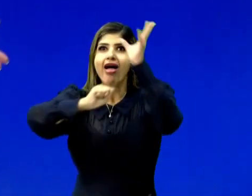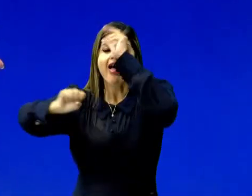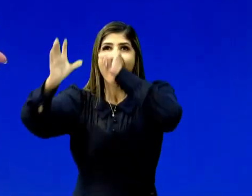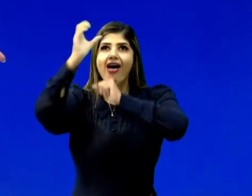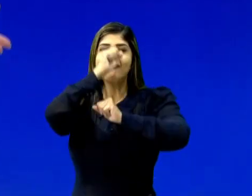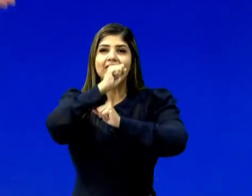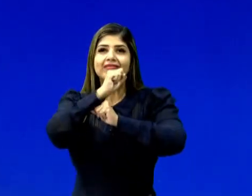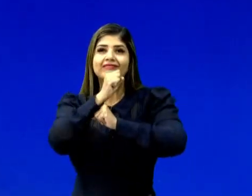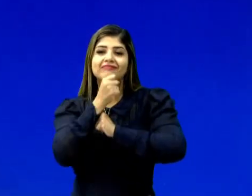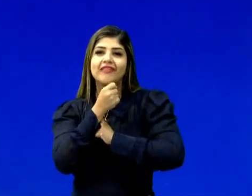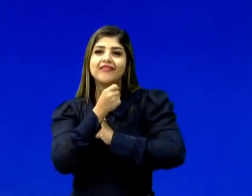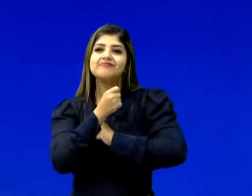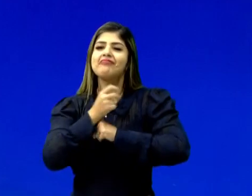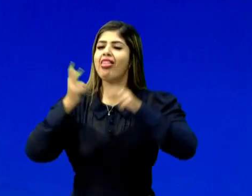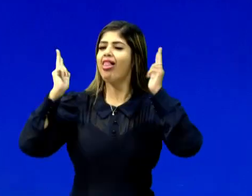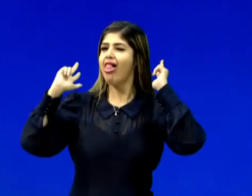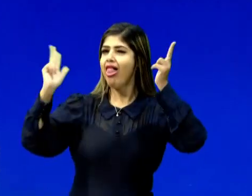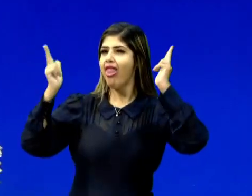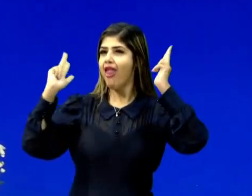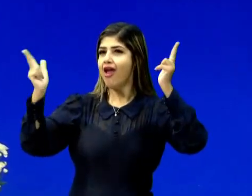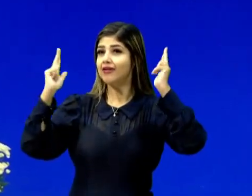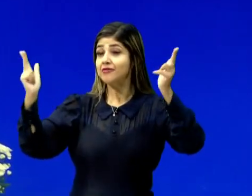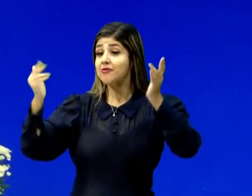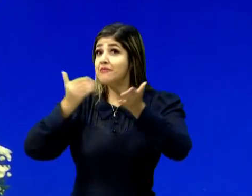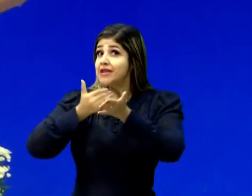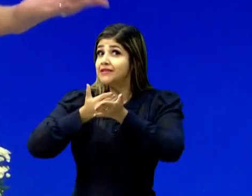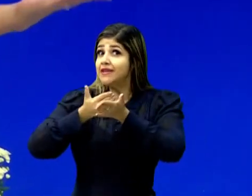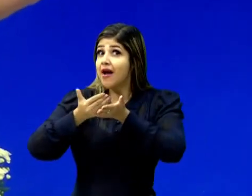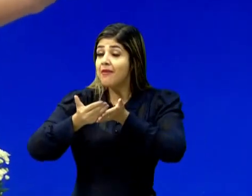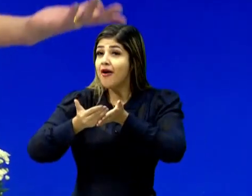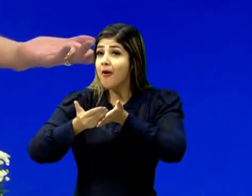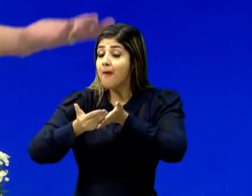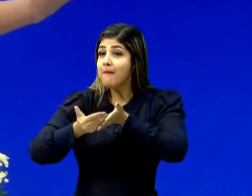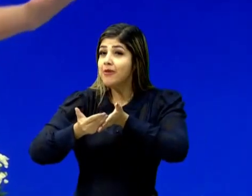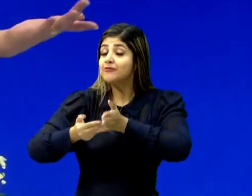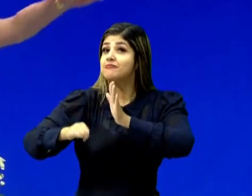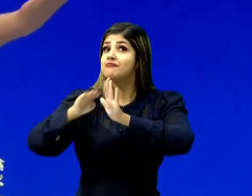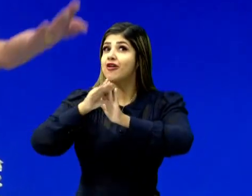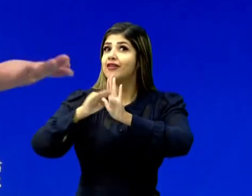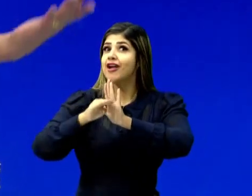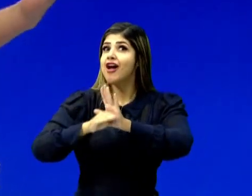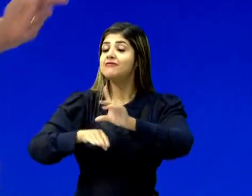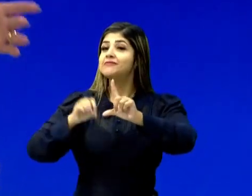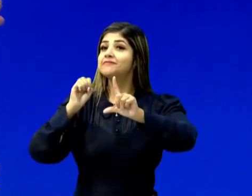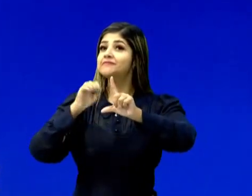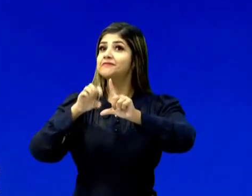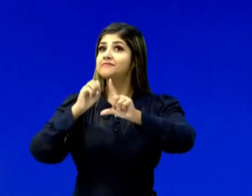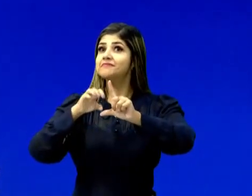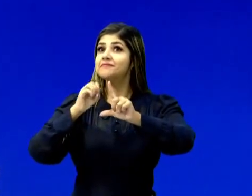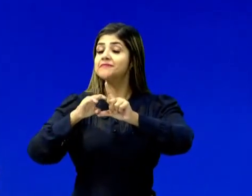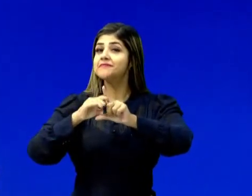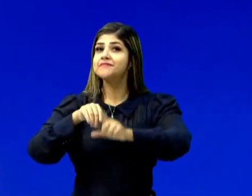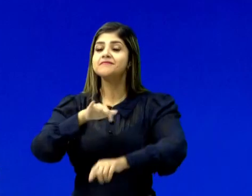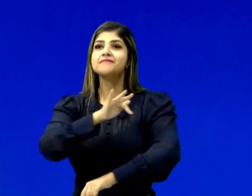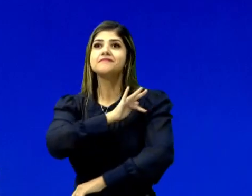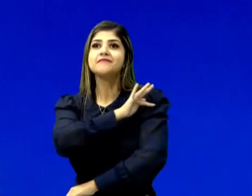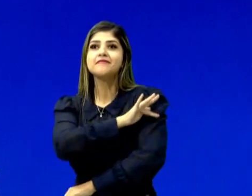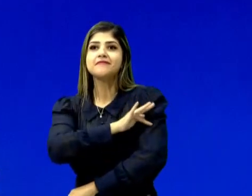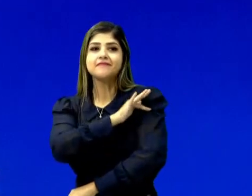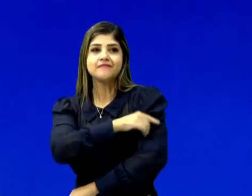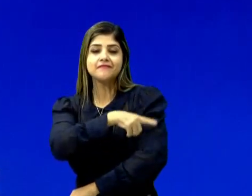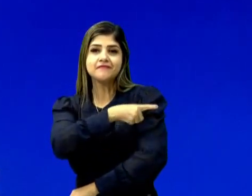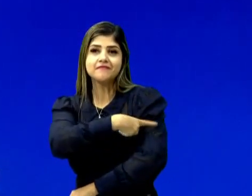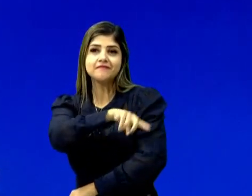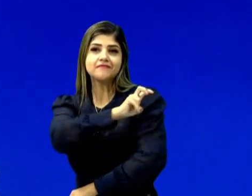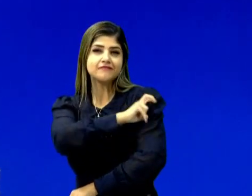diversão. Estamos no ar com mais um programa Se Educa em Ação para os Anos Iniciais. E hoje